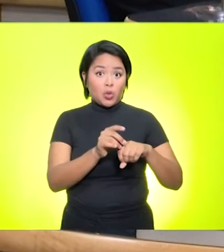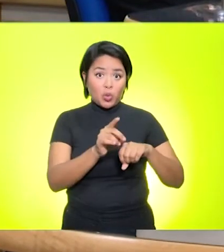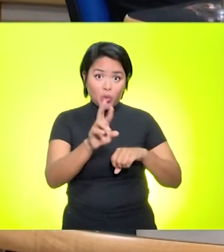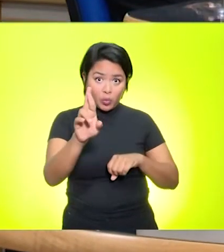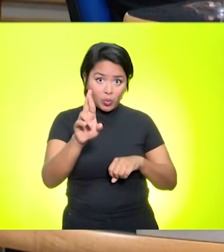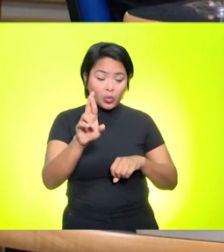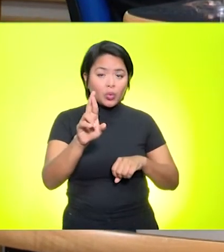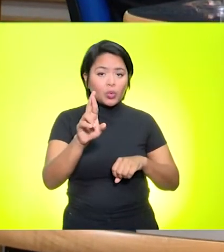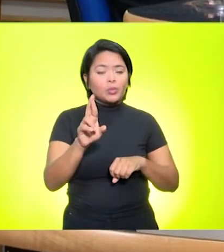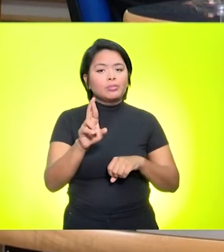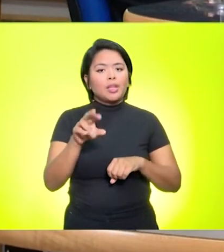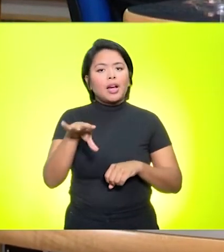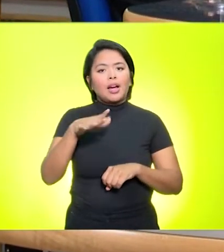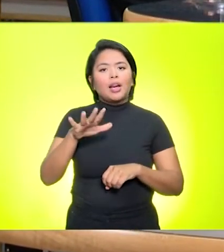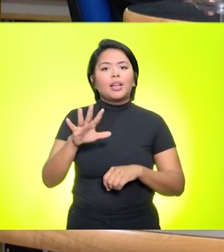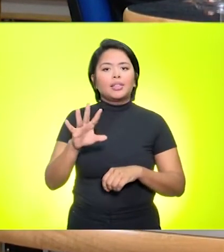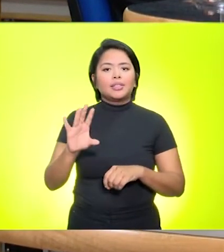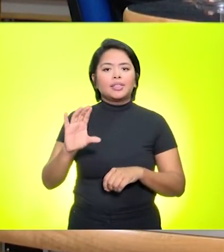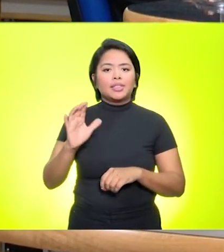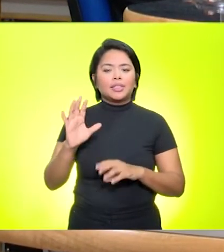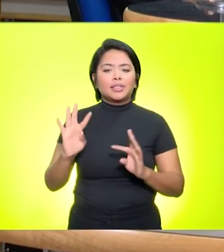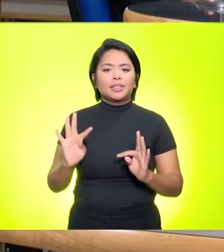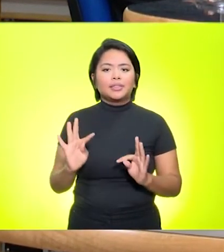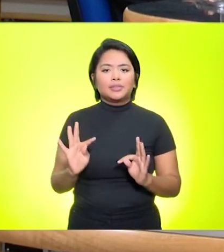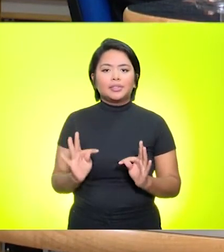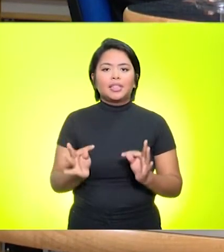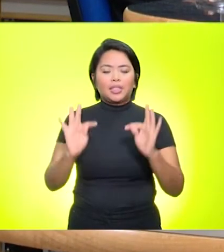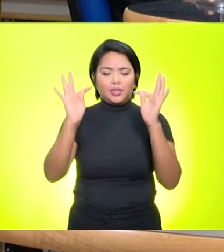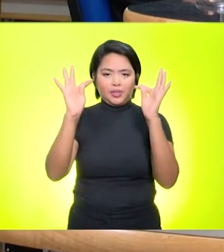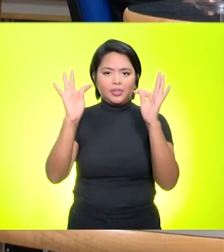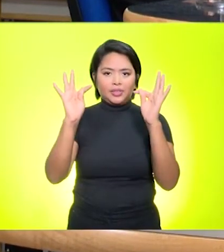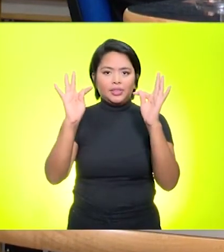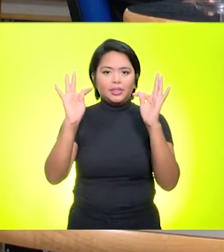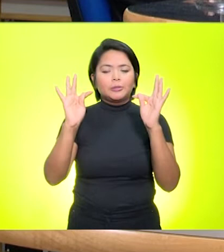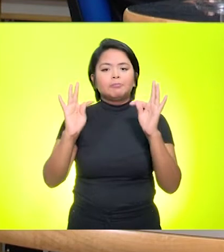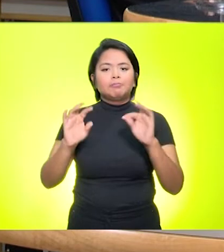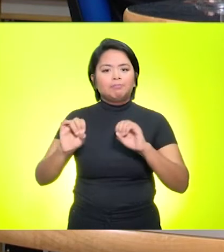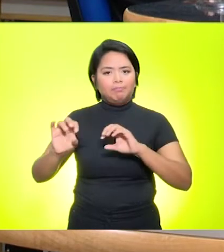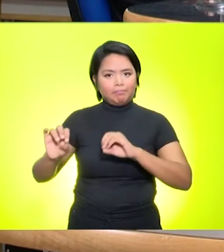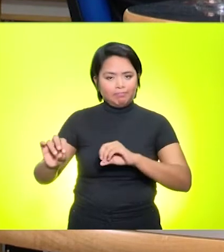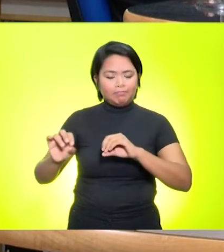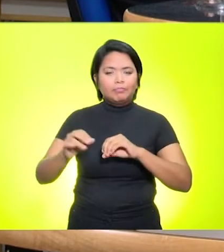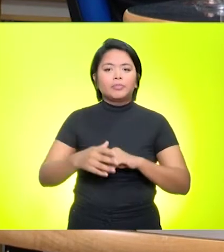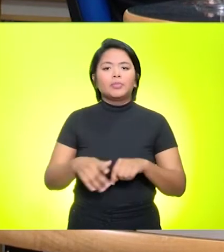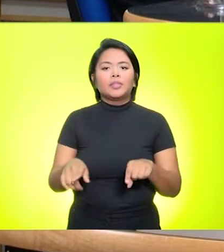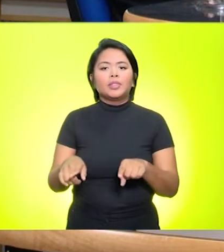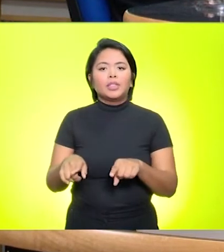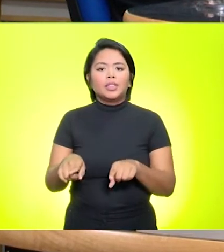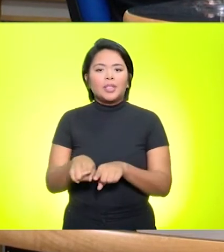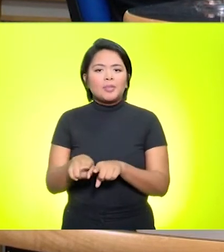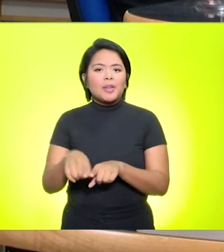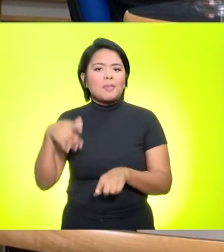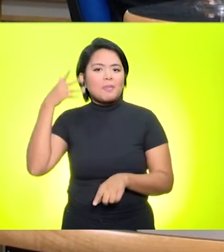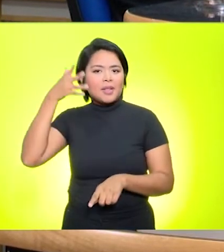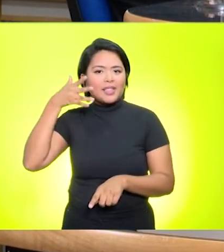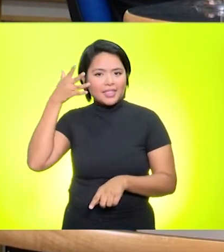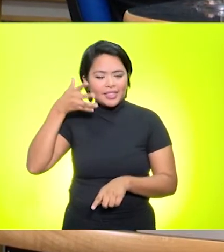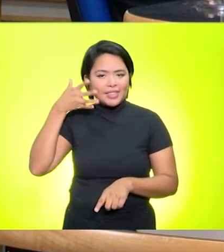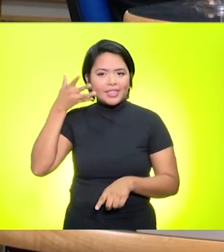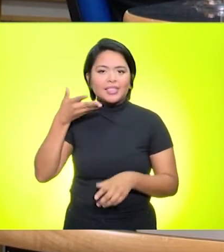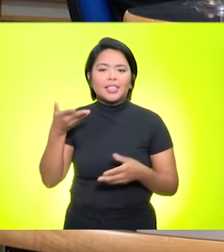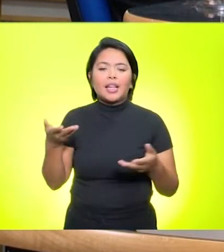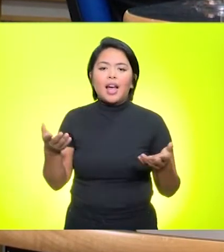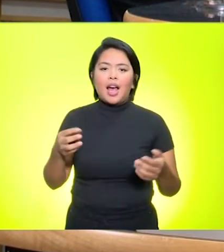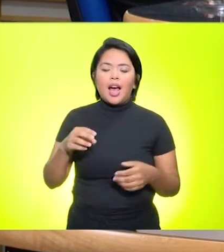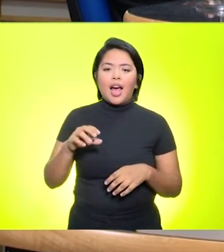doutor em Ciências da Educação com a área de Especialização em Tecnologia Educativa e palestrante da Aula Magna